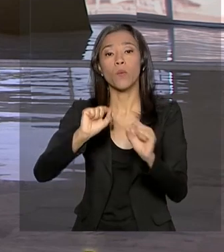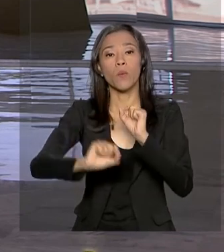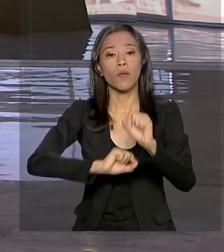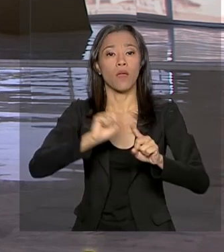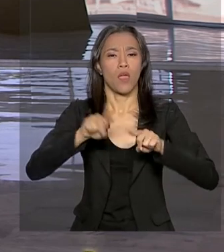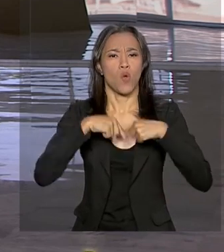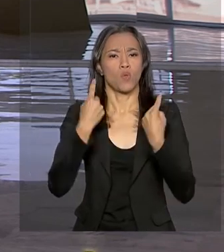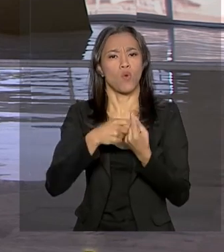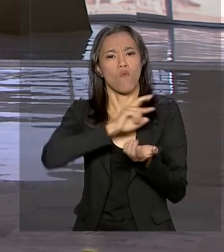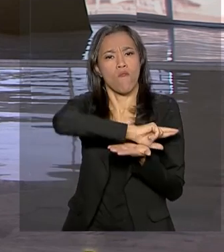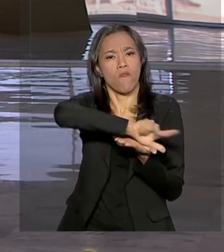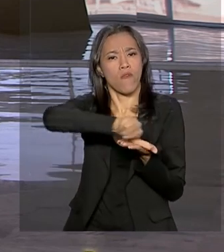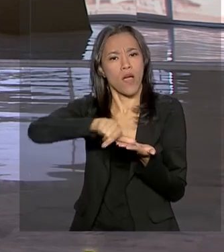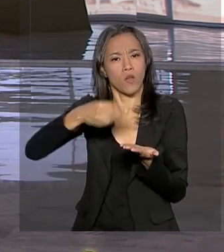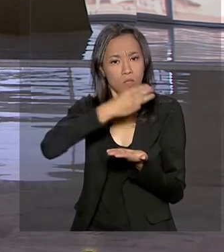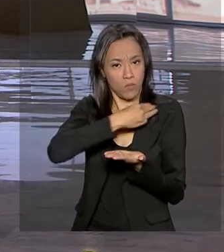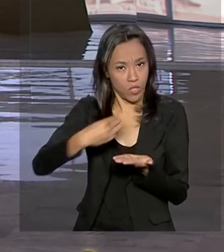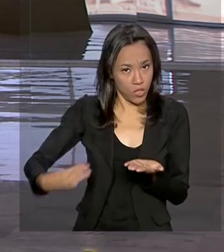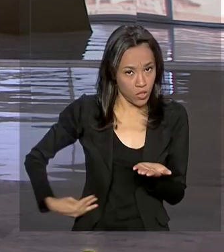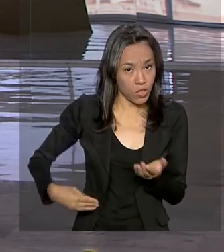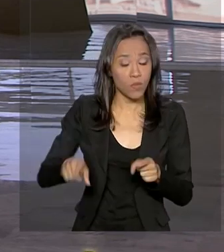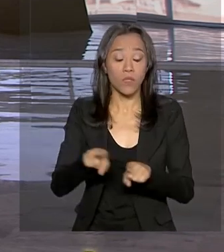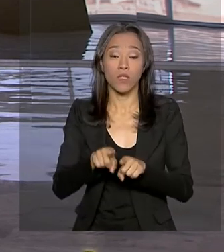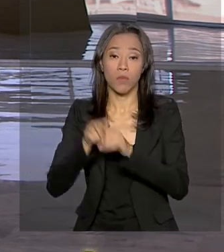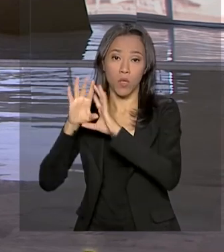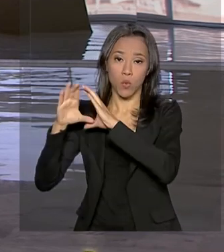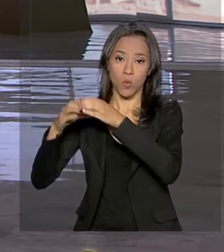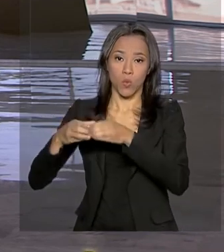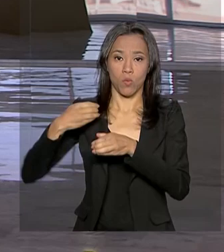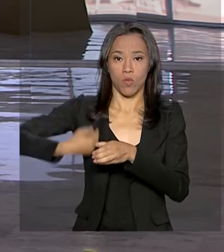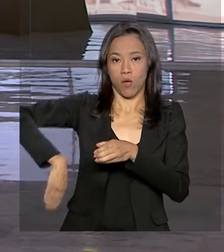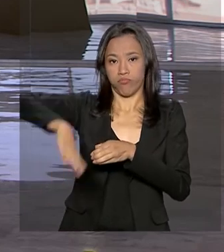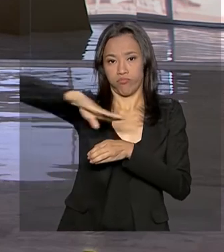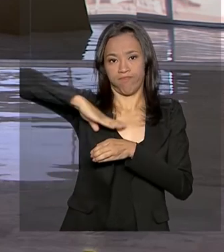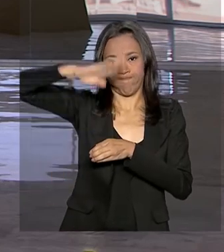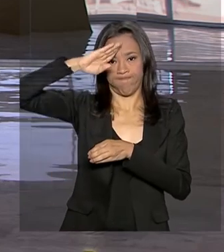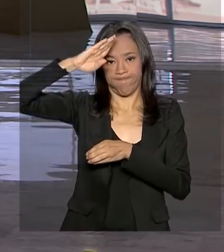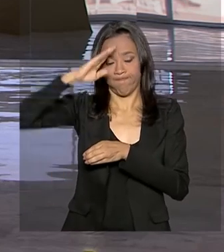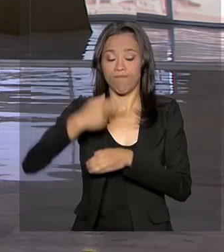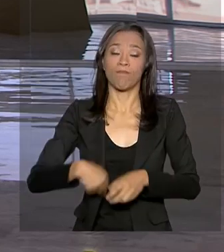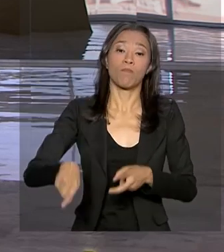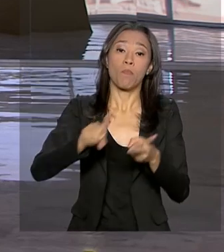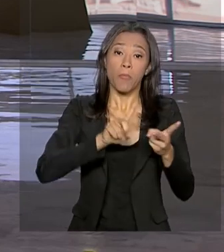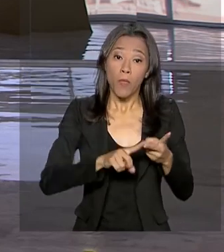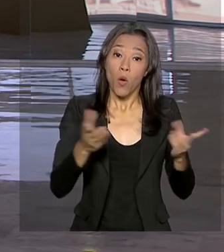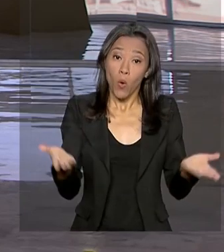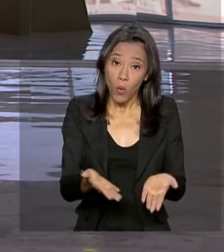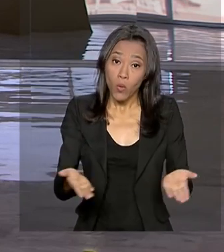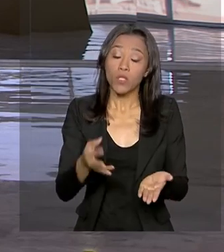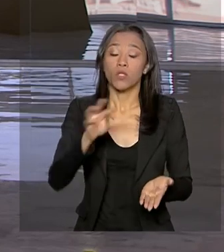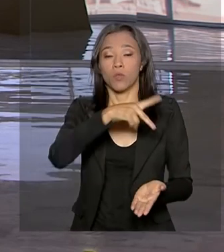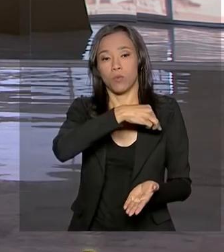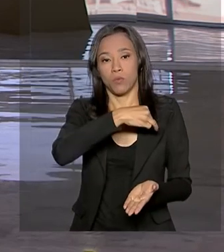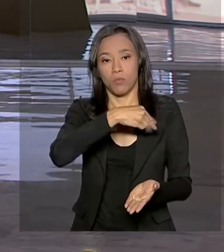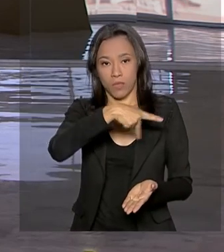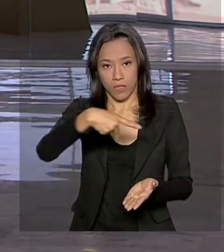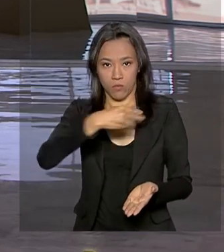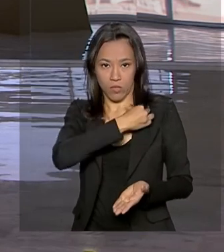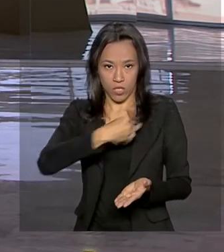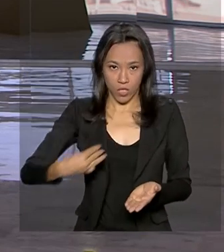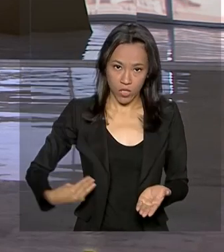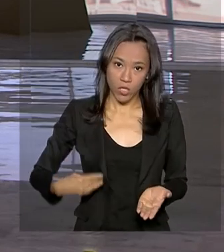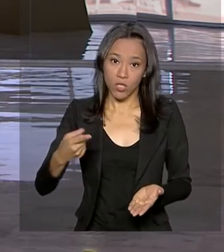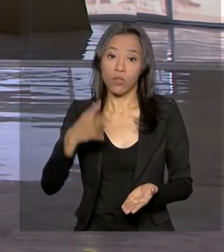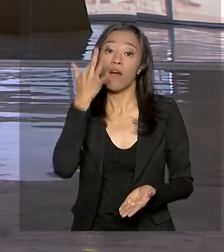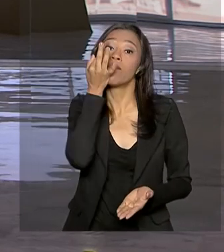vários ministros e o Comando das Forças Armadas. E o presidente também recebe hoje o ministro das Relações Exteriores